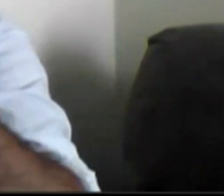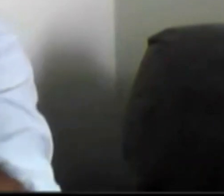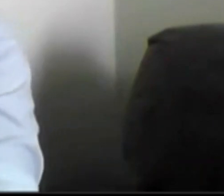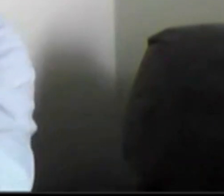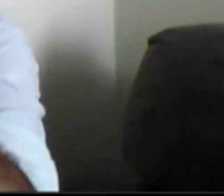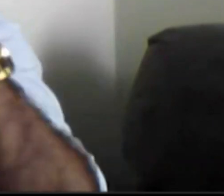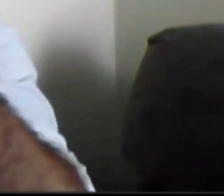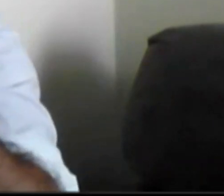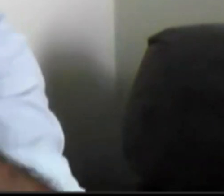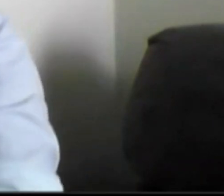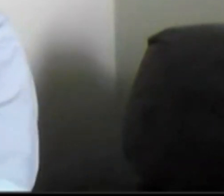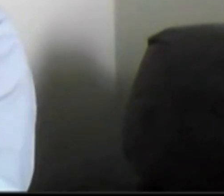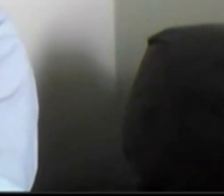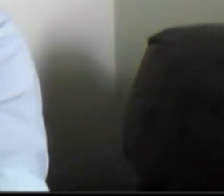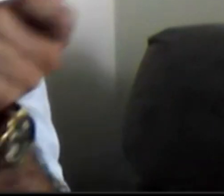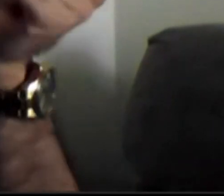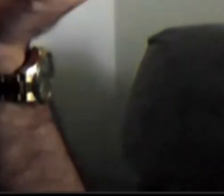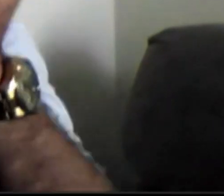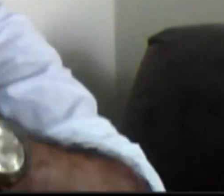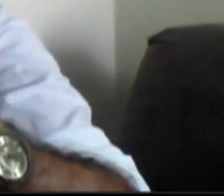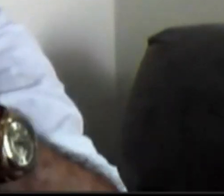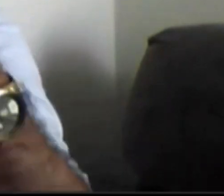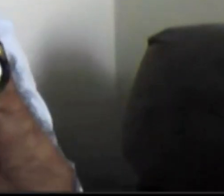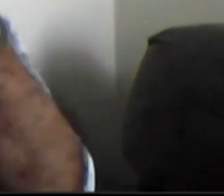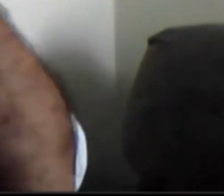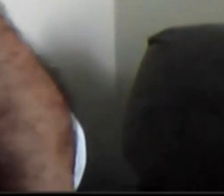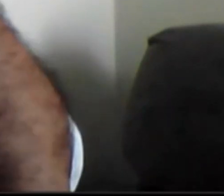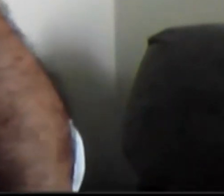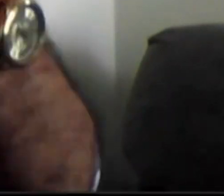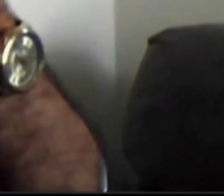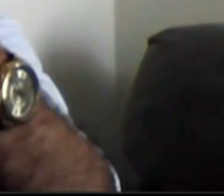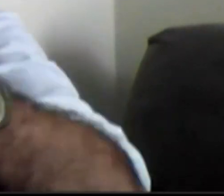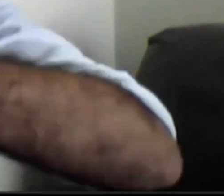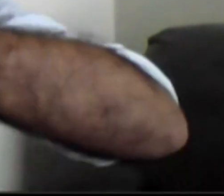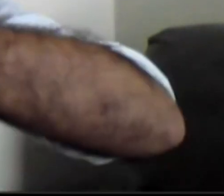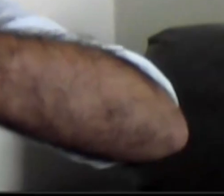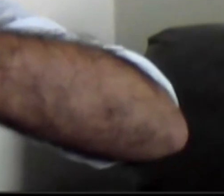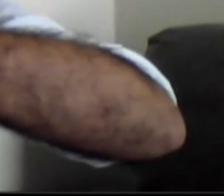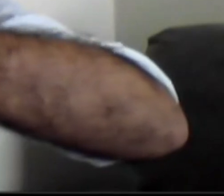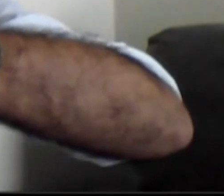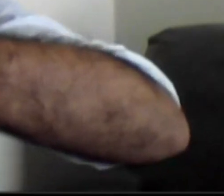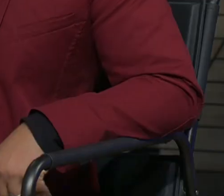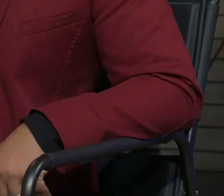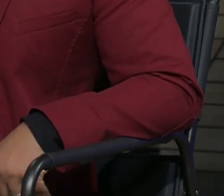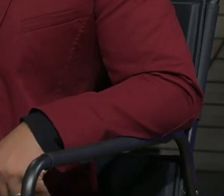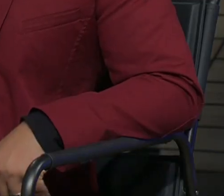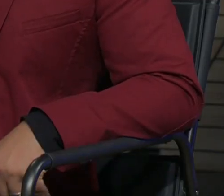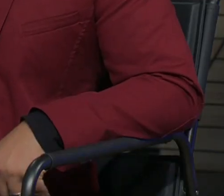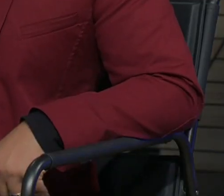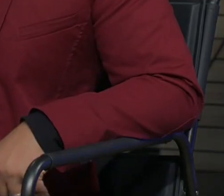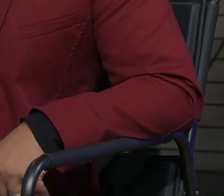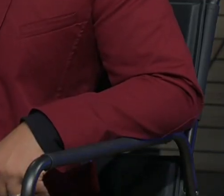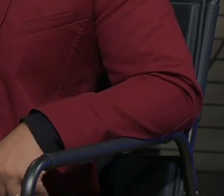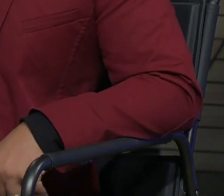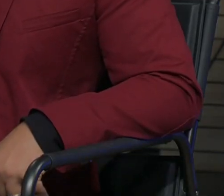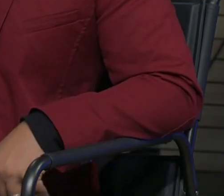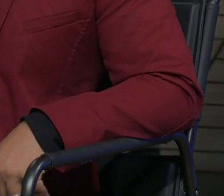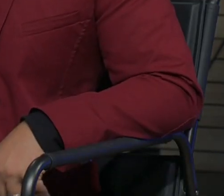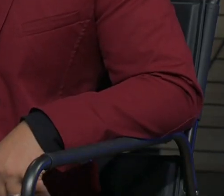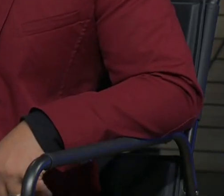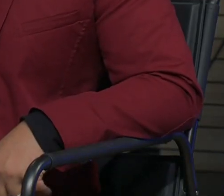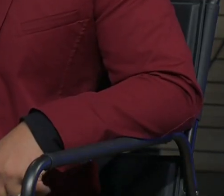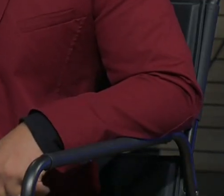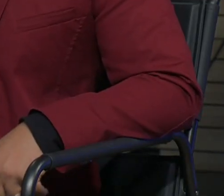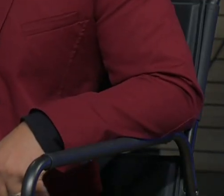E tendo a atitude das pessoas, realmente, esse é o primeiro passo. Eu quero agradecer à TV Cultura, ao Programa